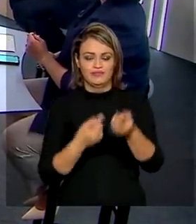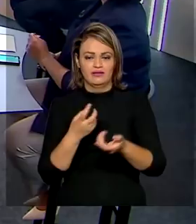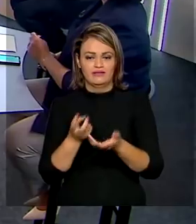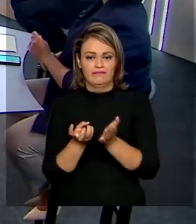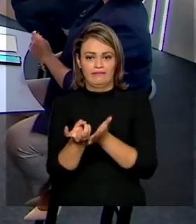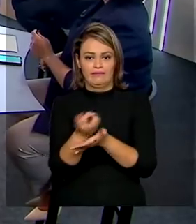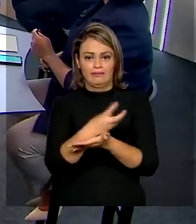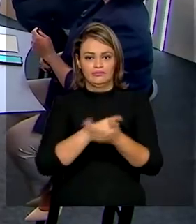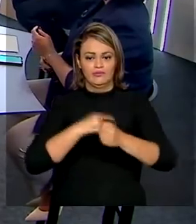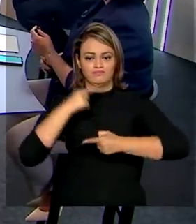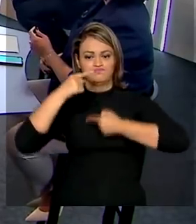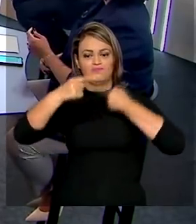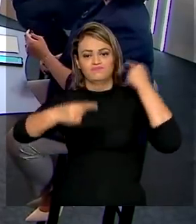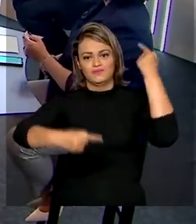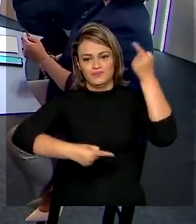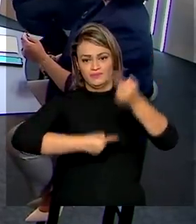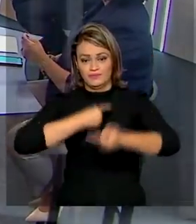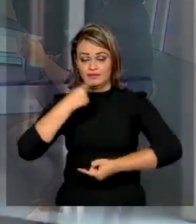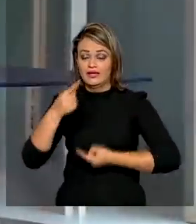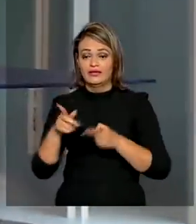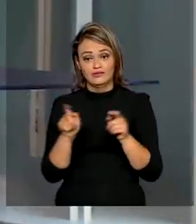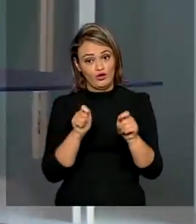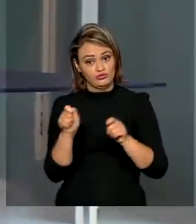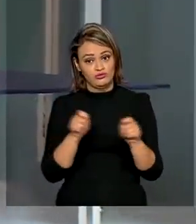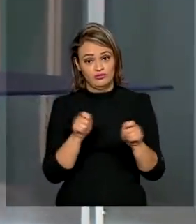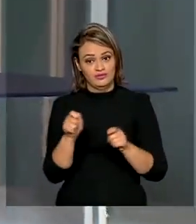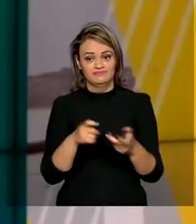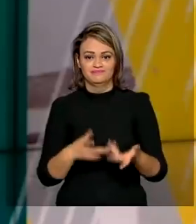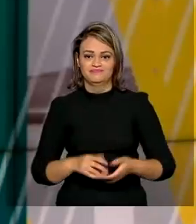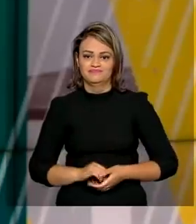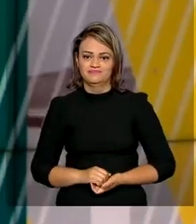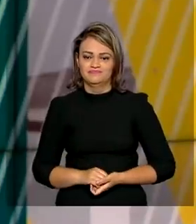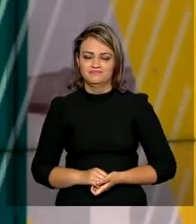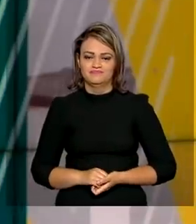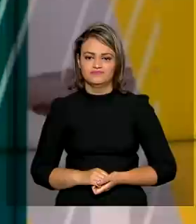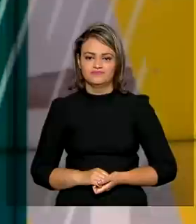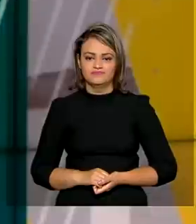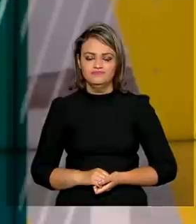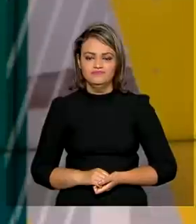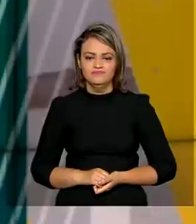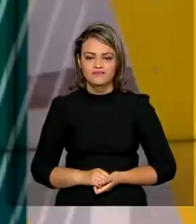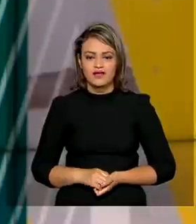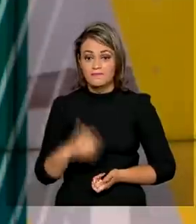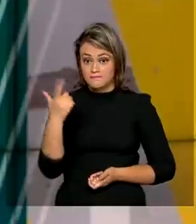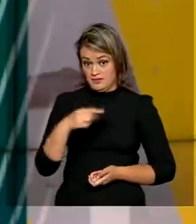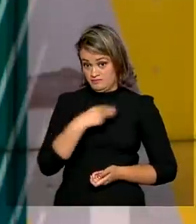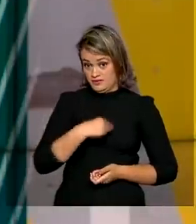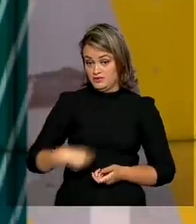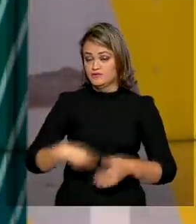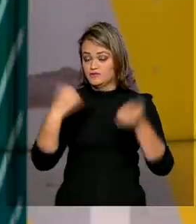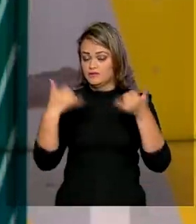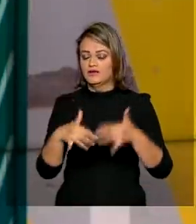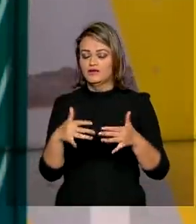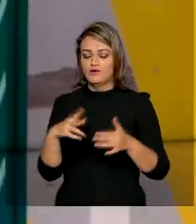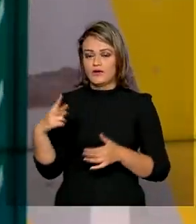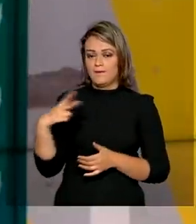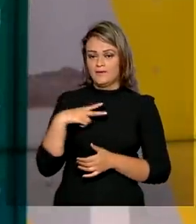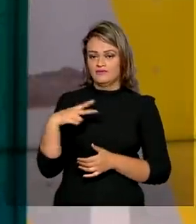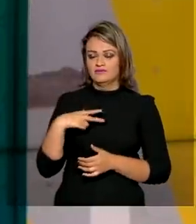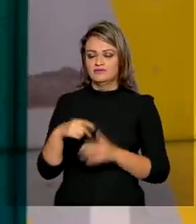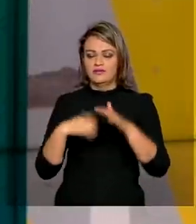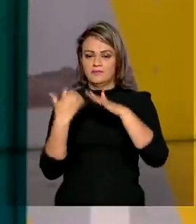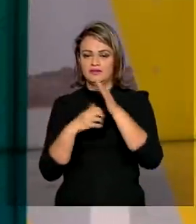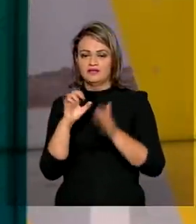outra tributação. E é isso que nós temos que regulamentar. O ministro defendeu também que a privatização da